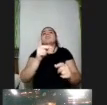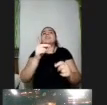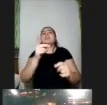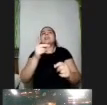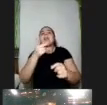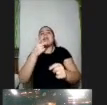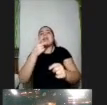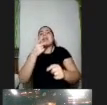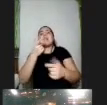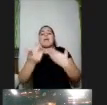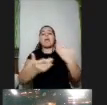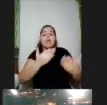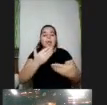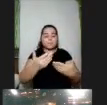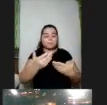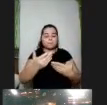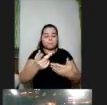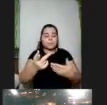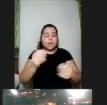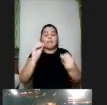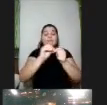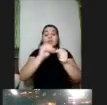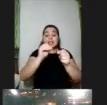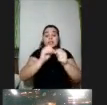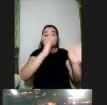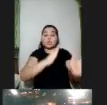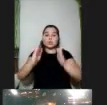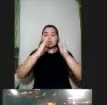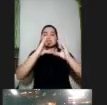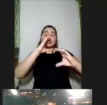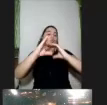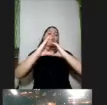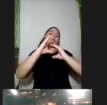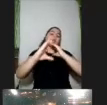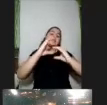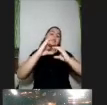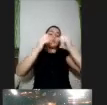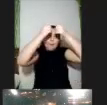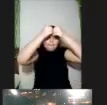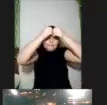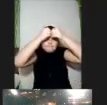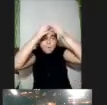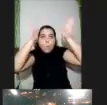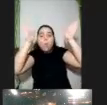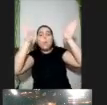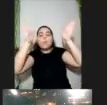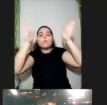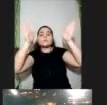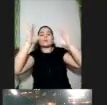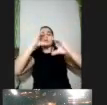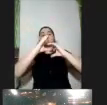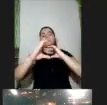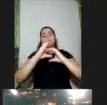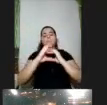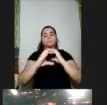processo de comunicação e ampliar a sua fluência em relação ao ato comunicativo e